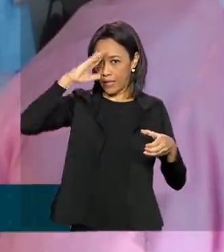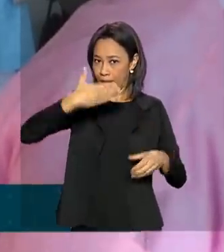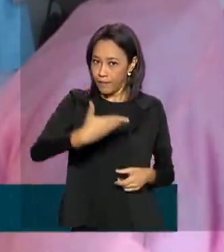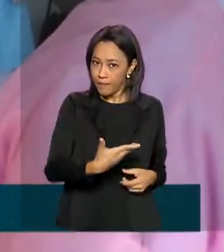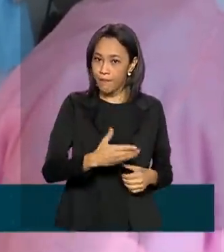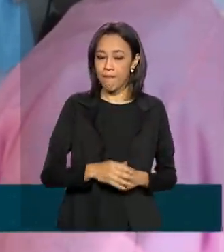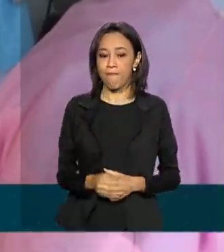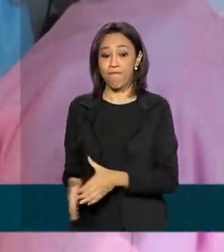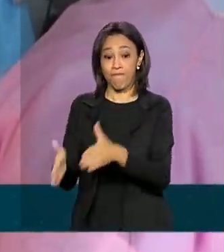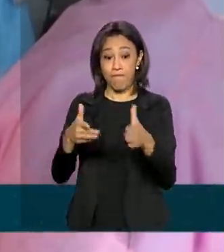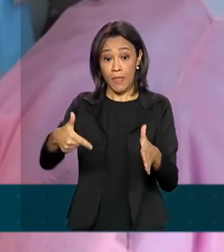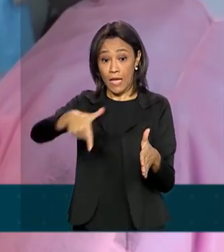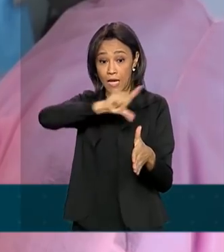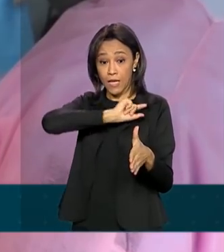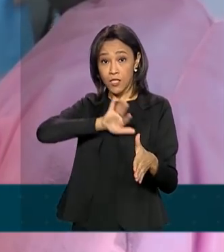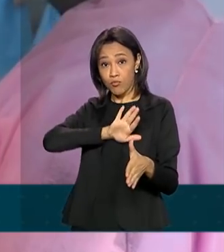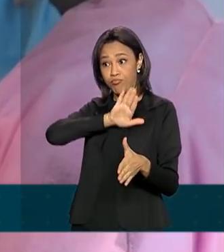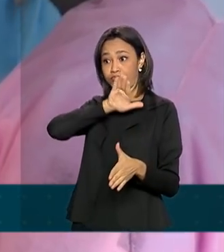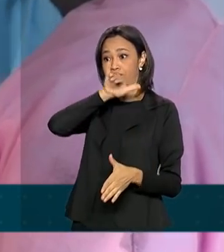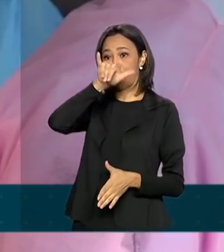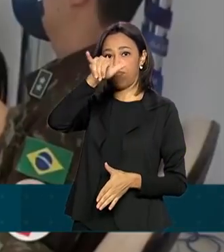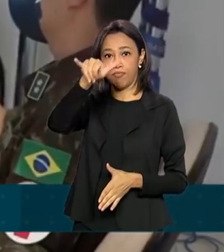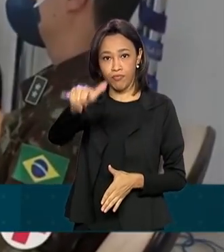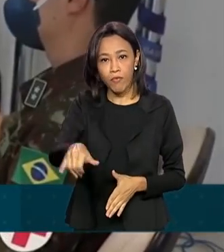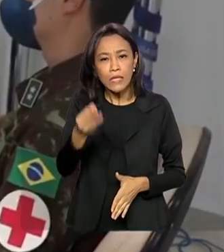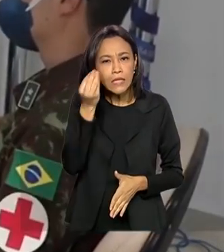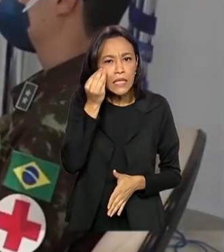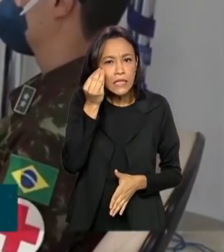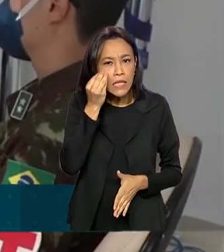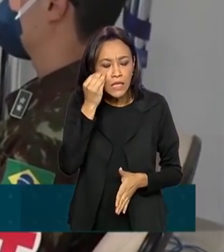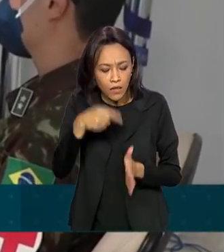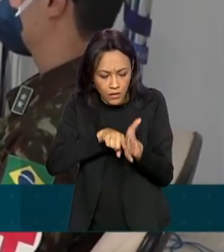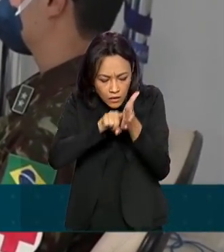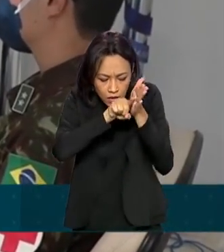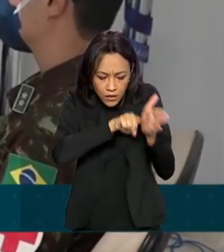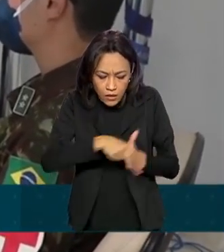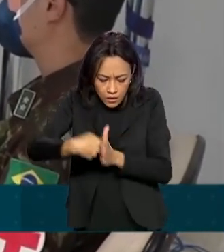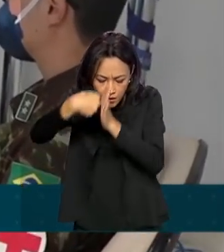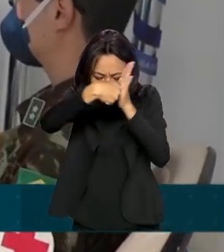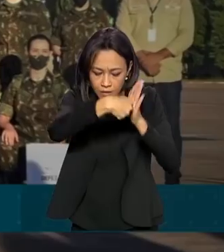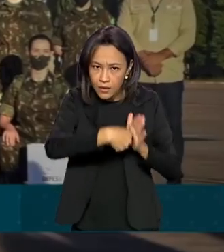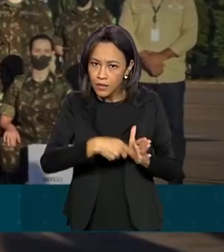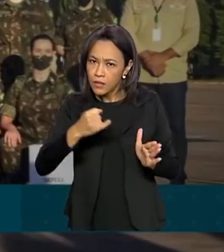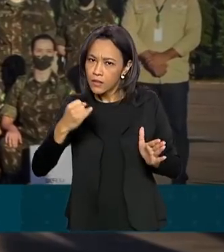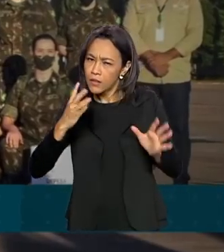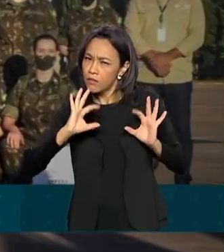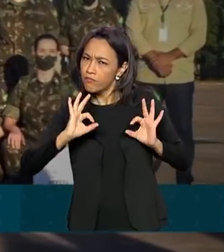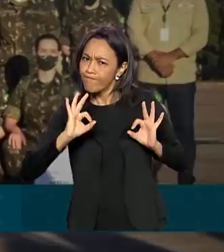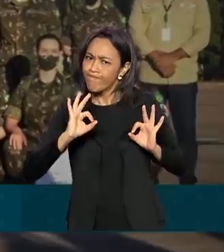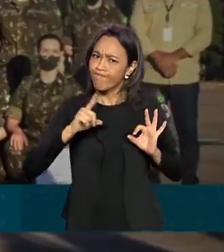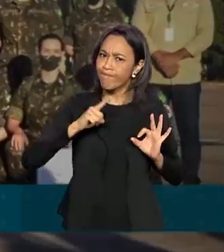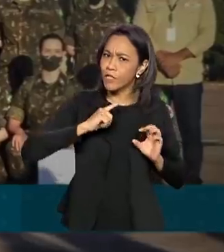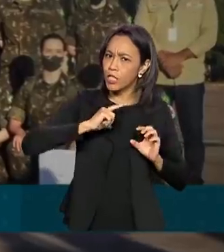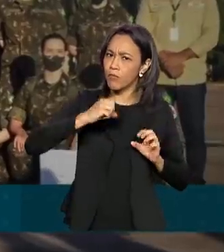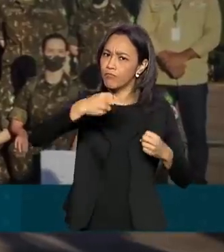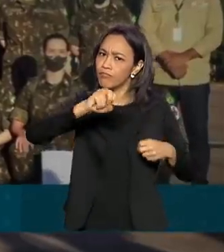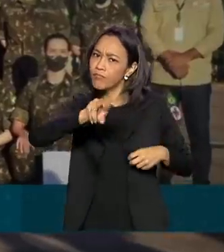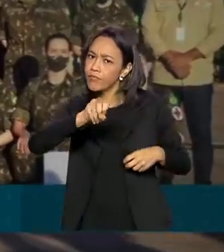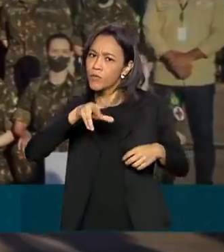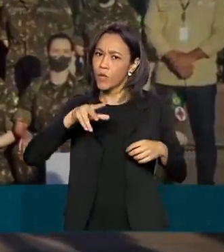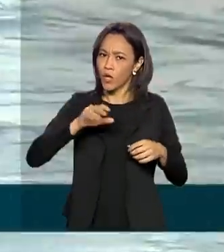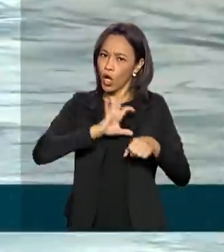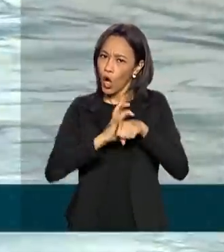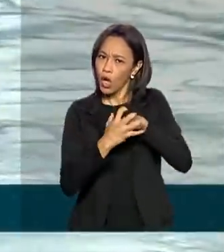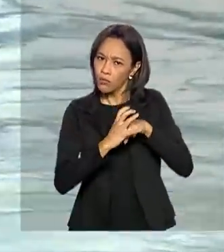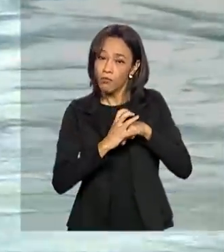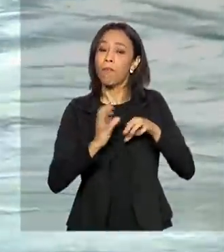Antes de embarcar, os militares foram testados para diagnosticar casos de coronavírus. Depois, seguiram para o estado do Mato